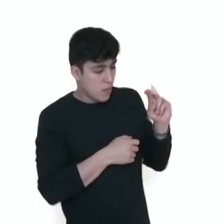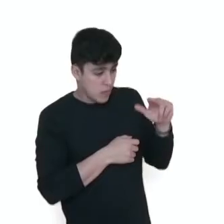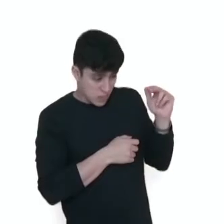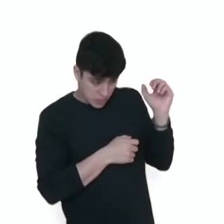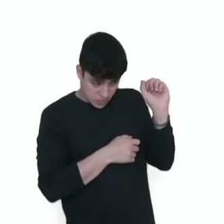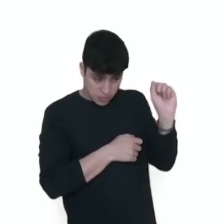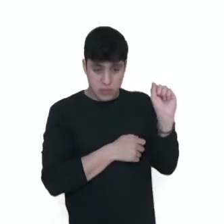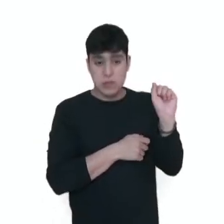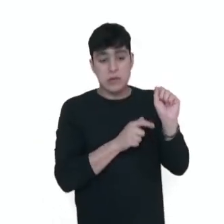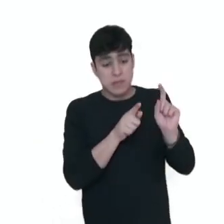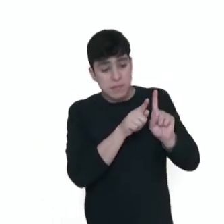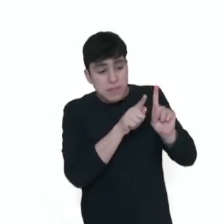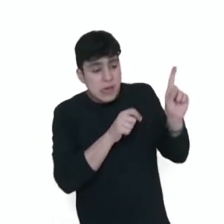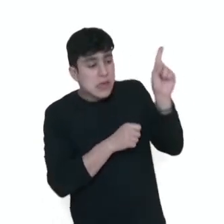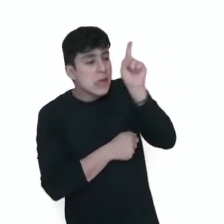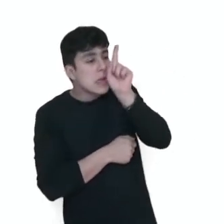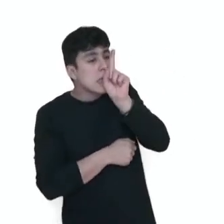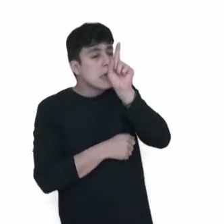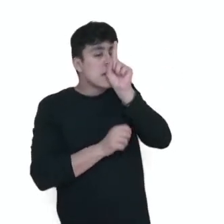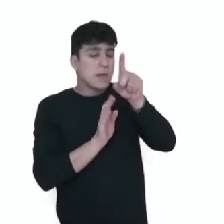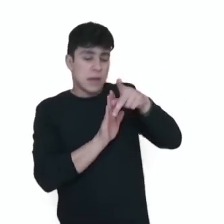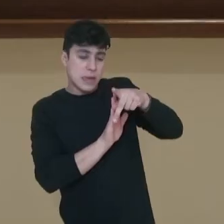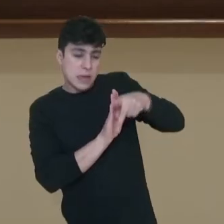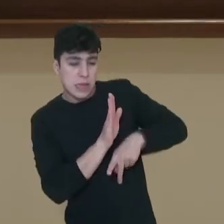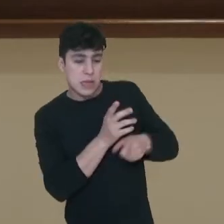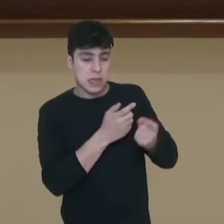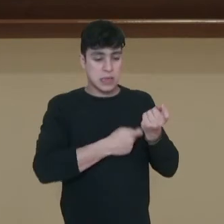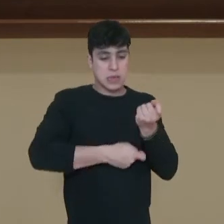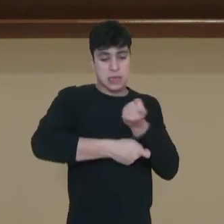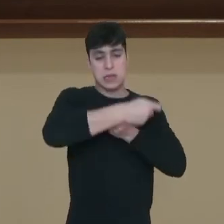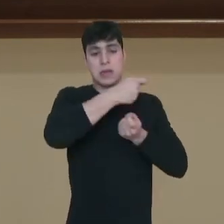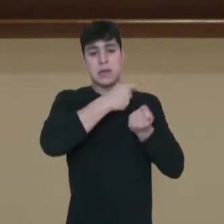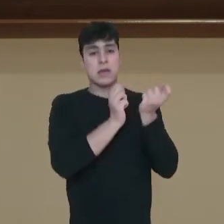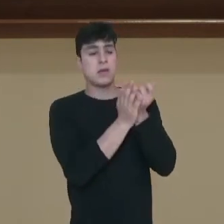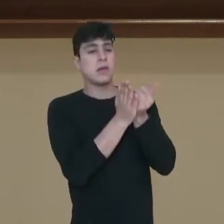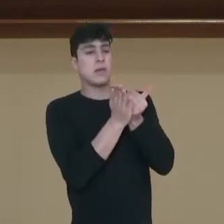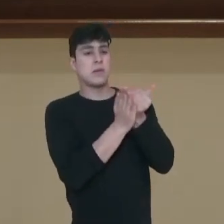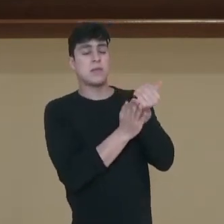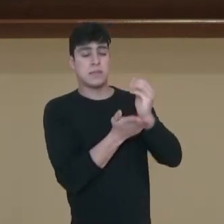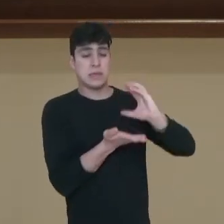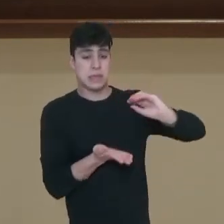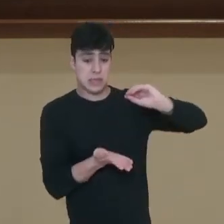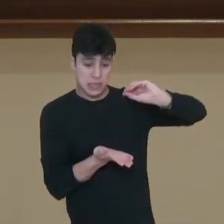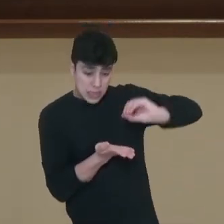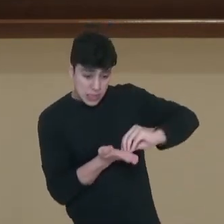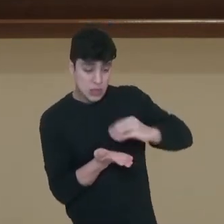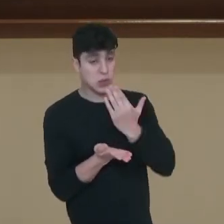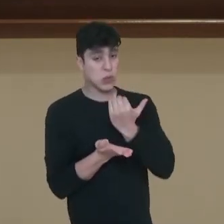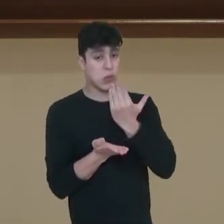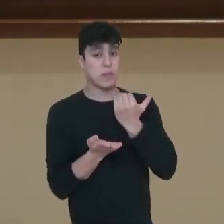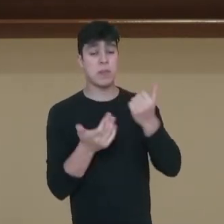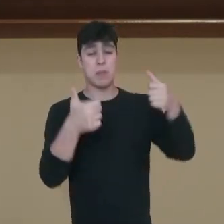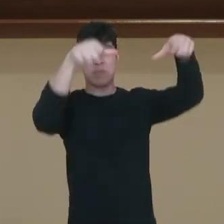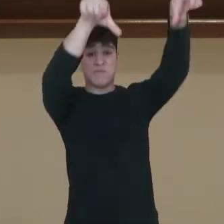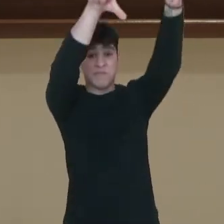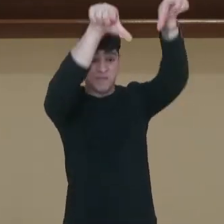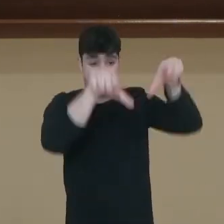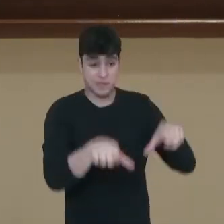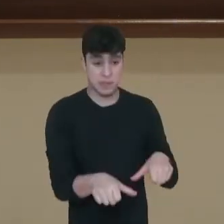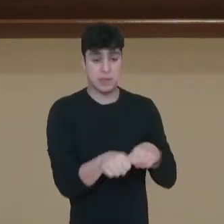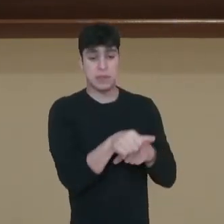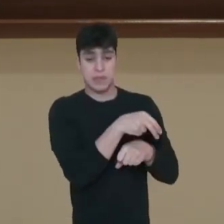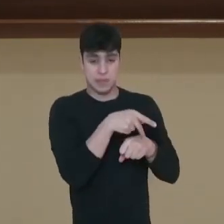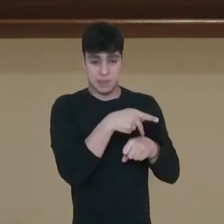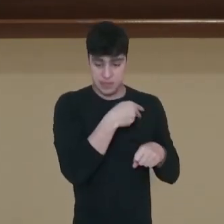algumas falhas de planejamento administrativo vai ocorrer uma grande escassez de alimentos dentro da China. Bom,